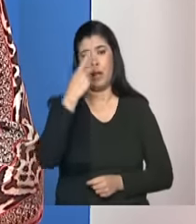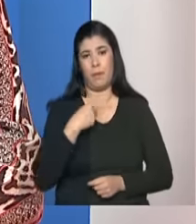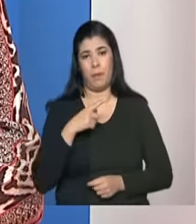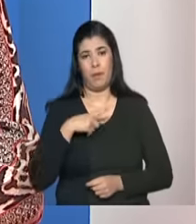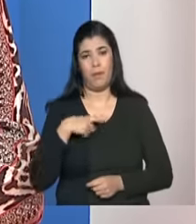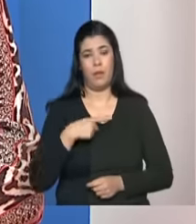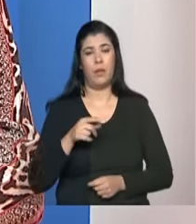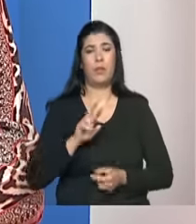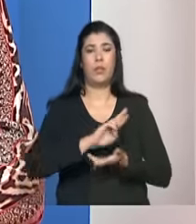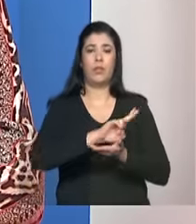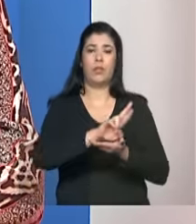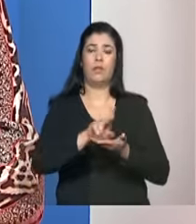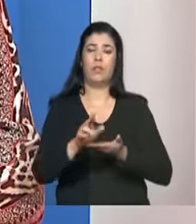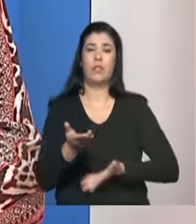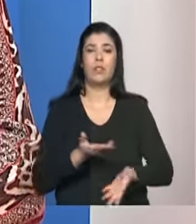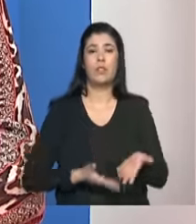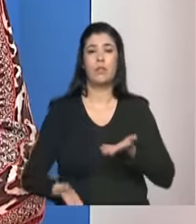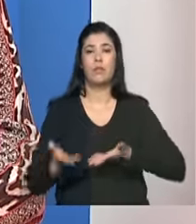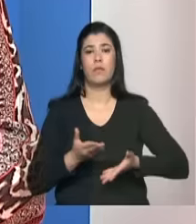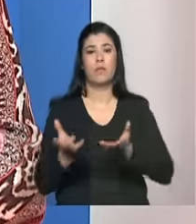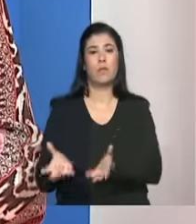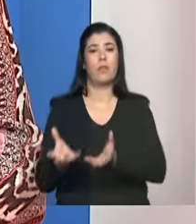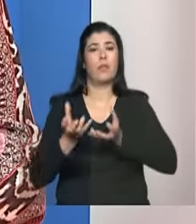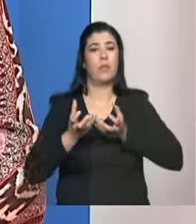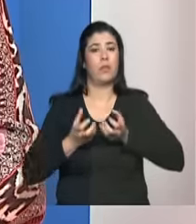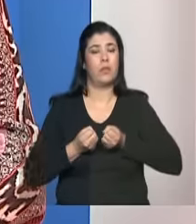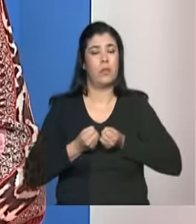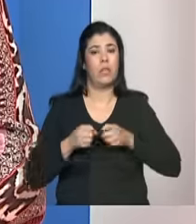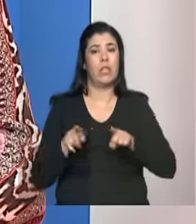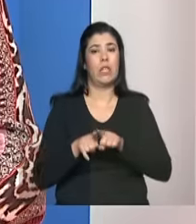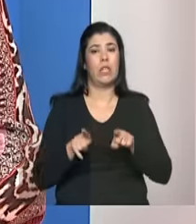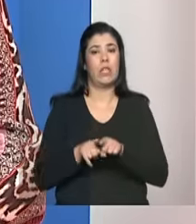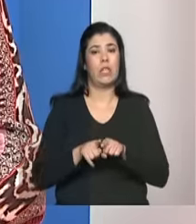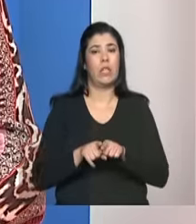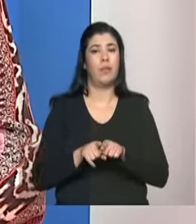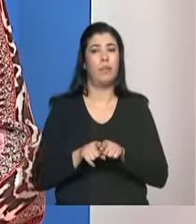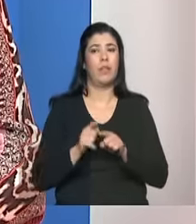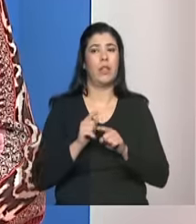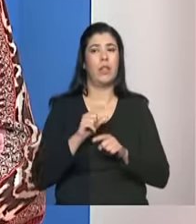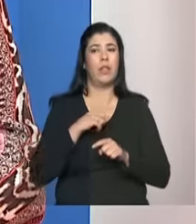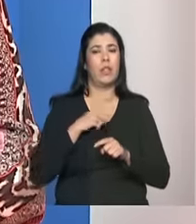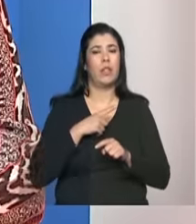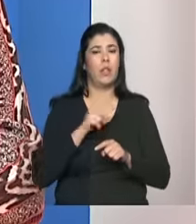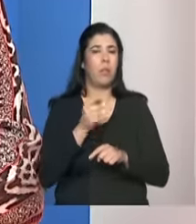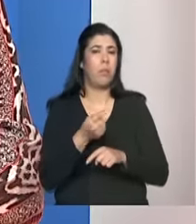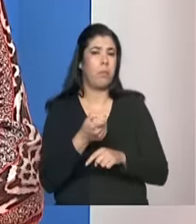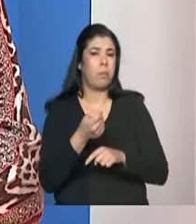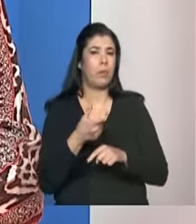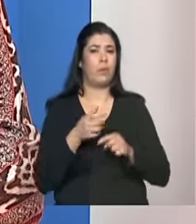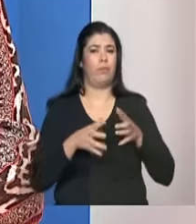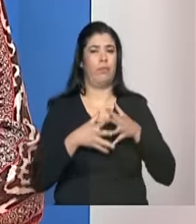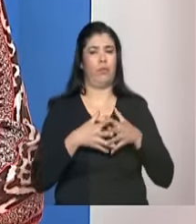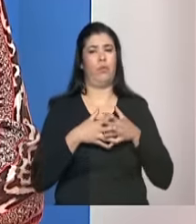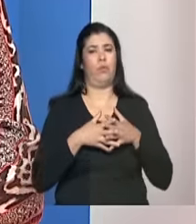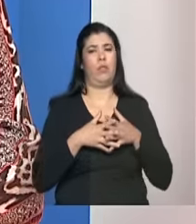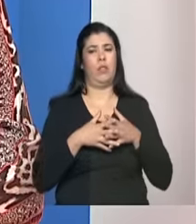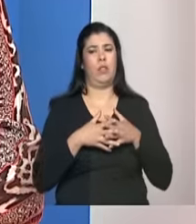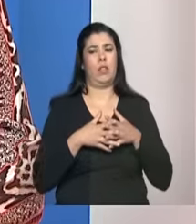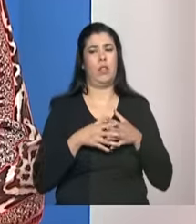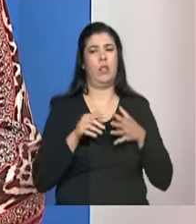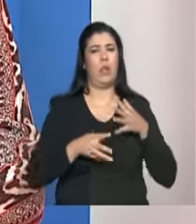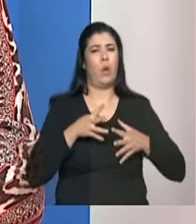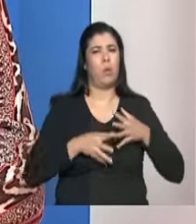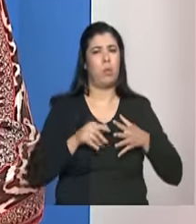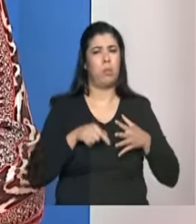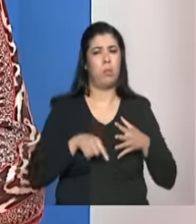acolhimento e também tem serviços da média complexidade não na perspectiva de ser serviços